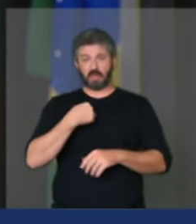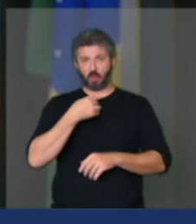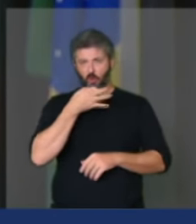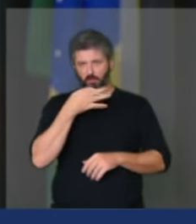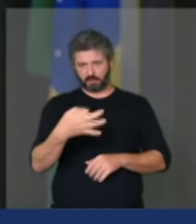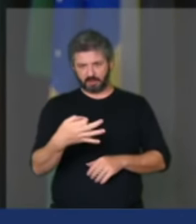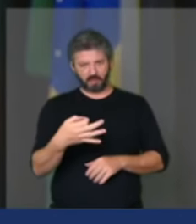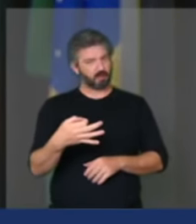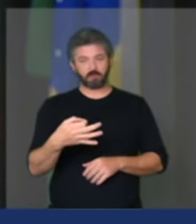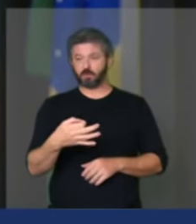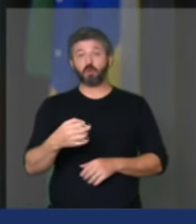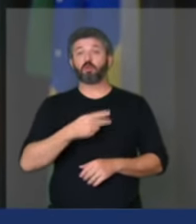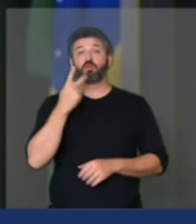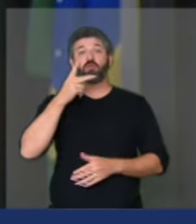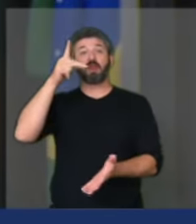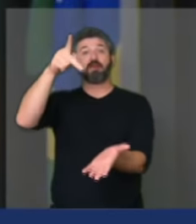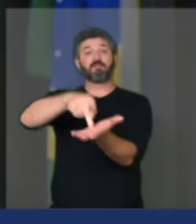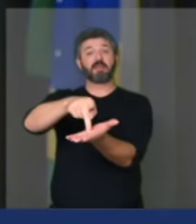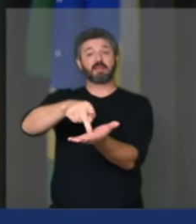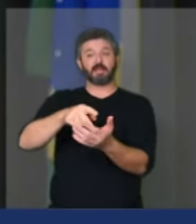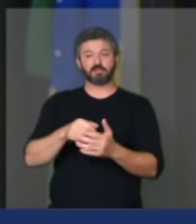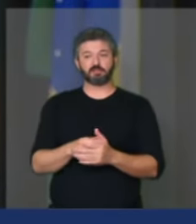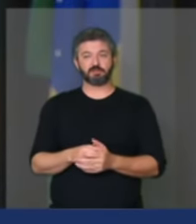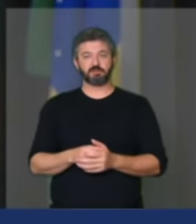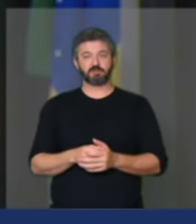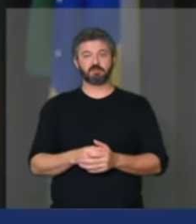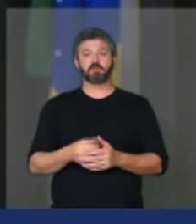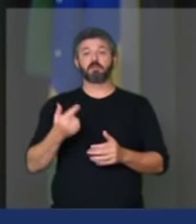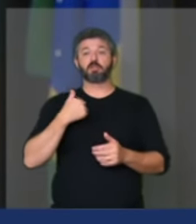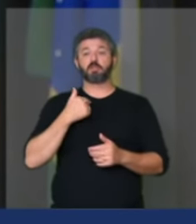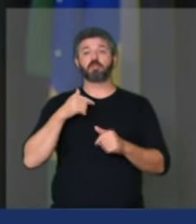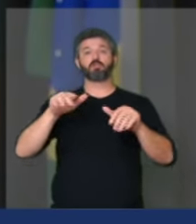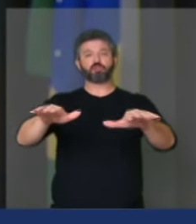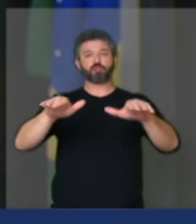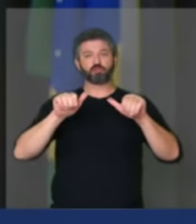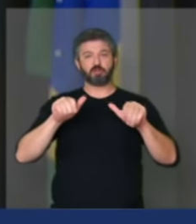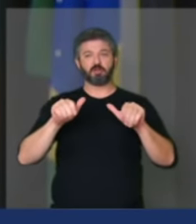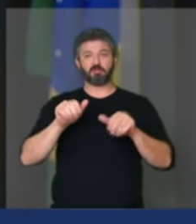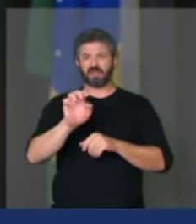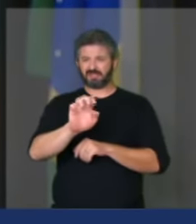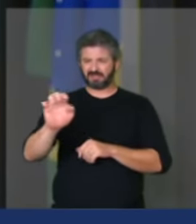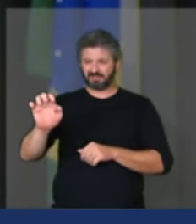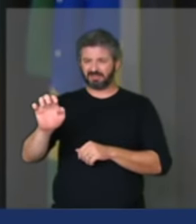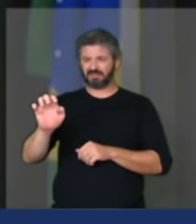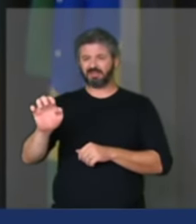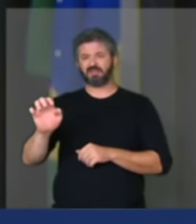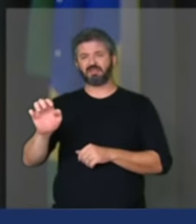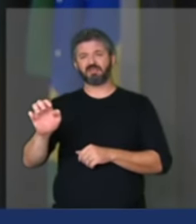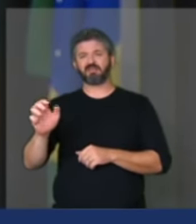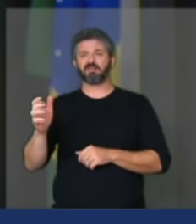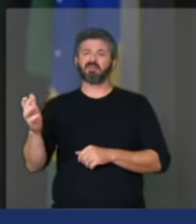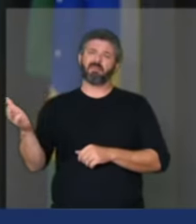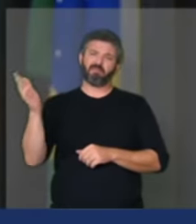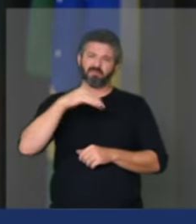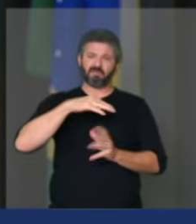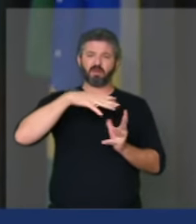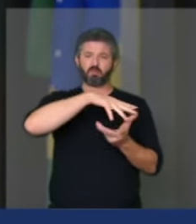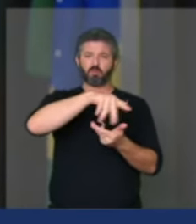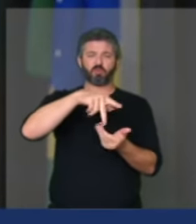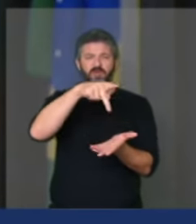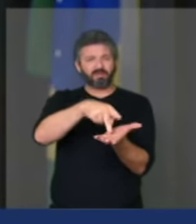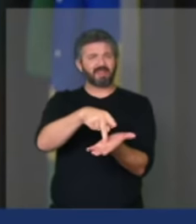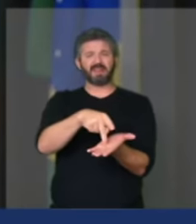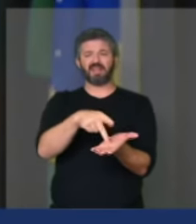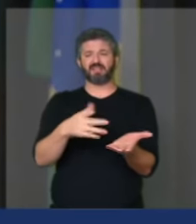estou falando a verdade e conclamo a toda a esquerda para que venham para o mundo da verdade